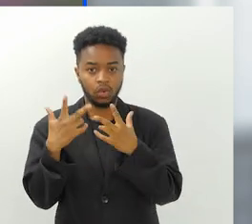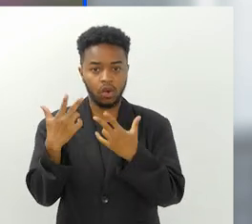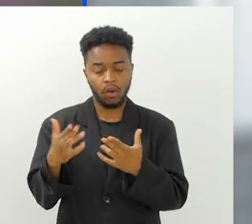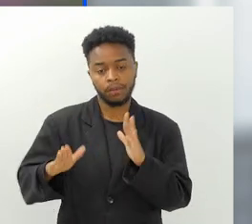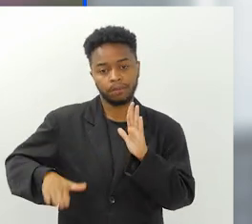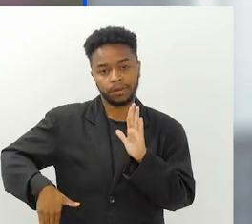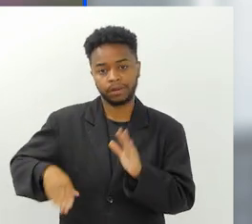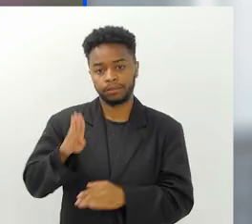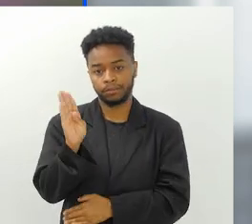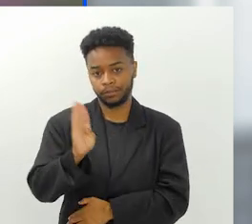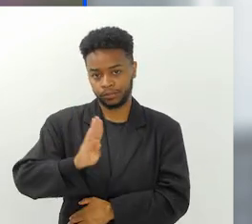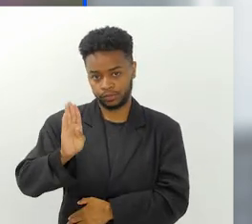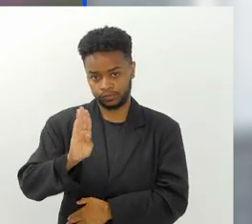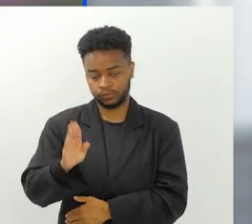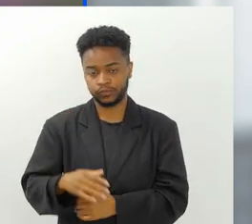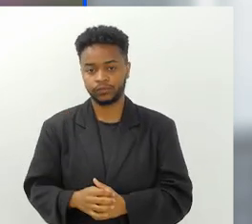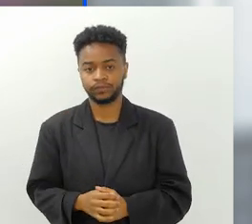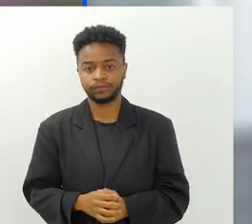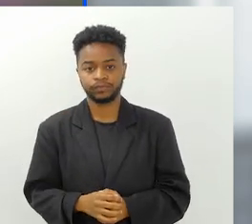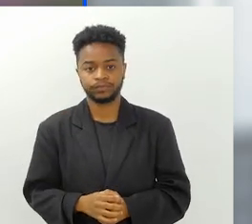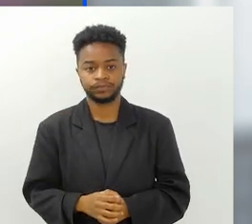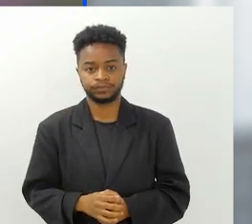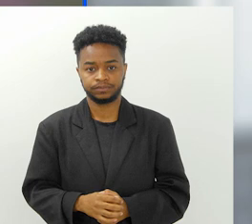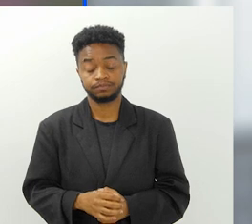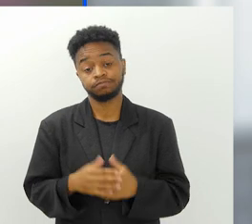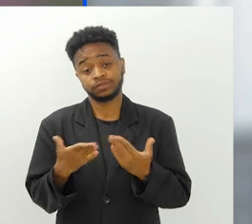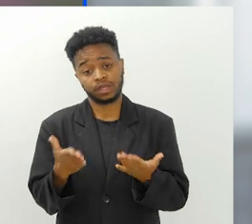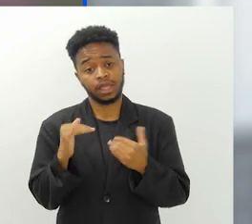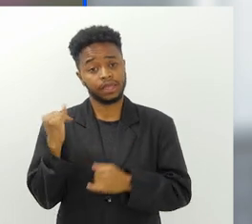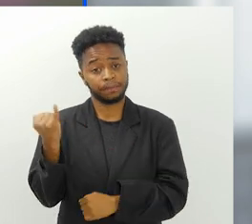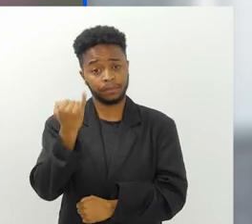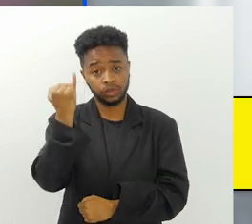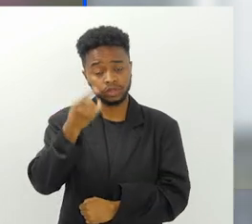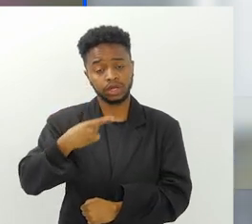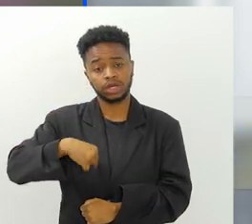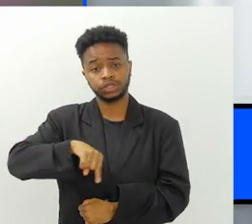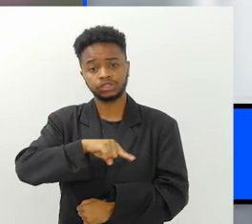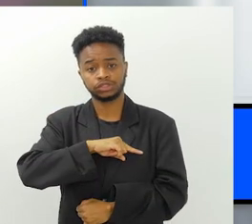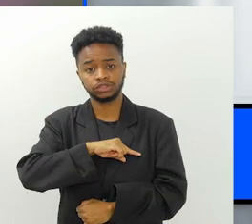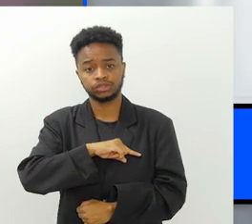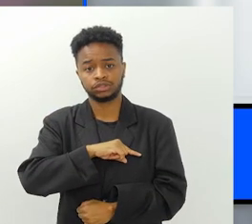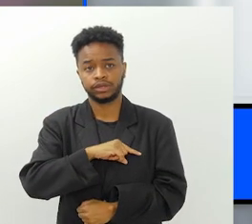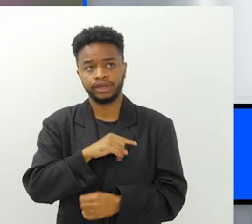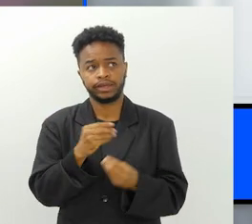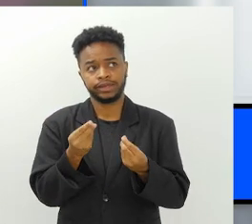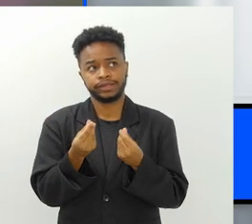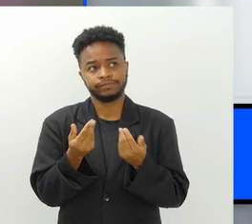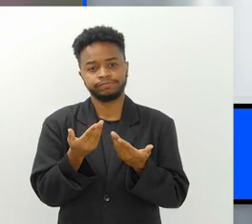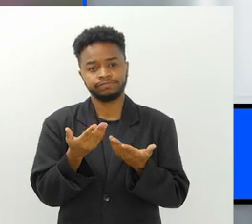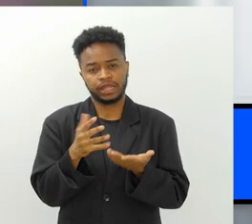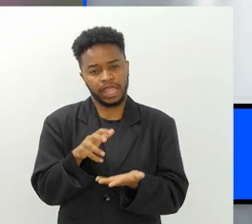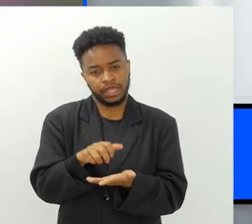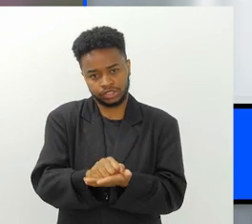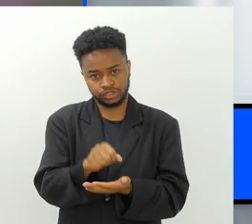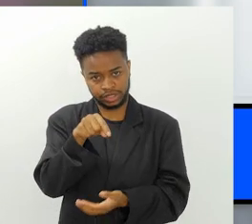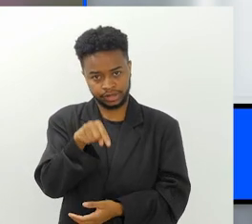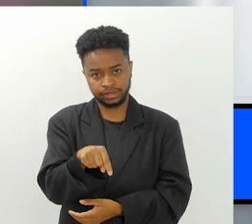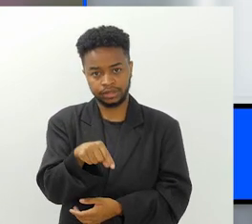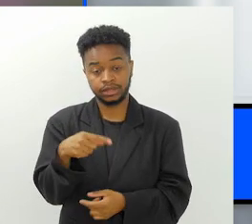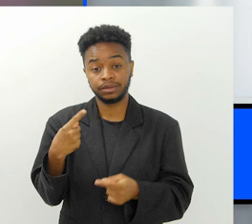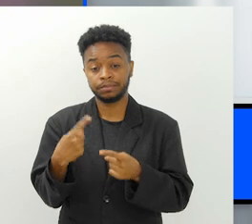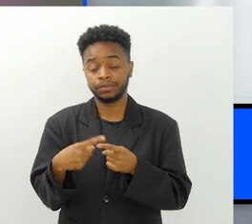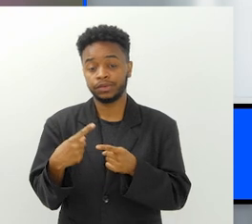como é a praia de Botafogo, é importante a gente registrar